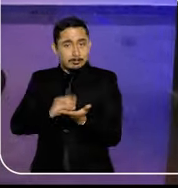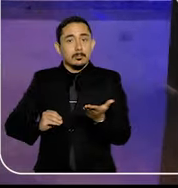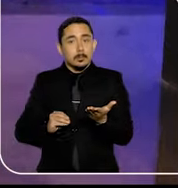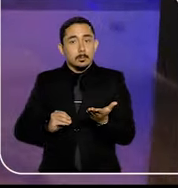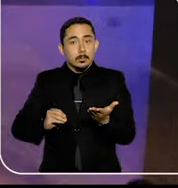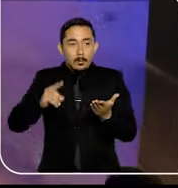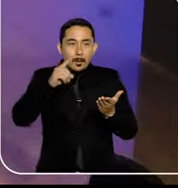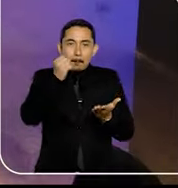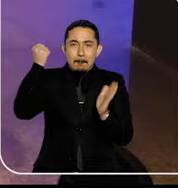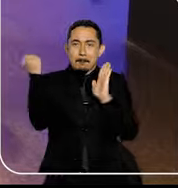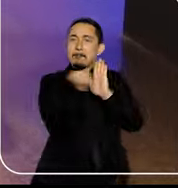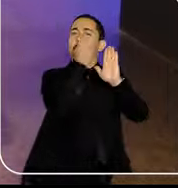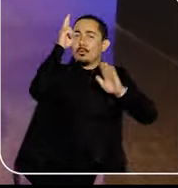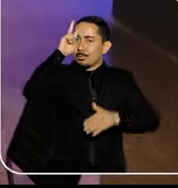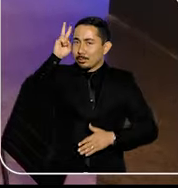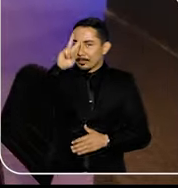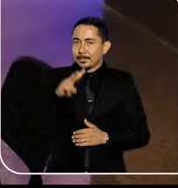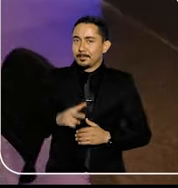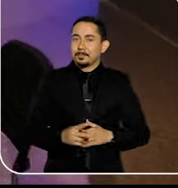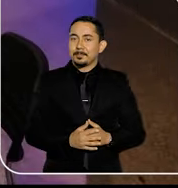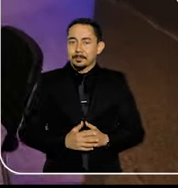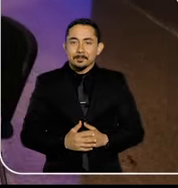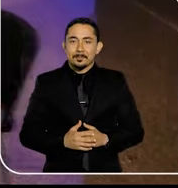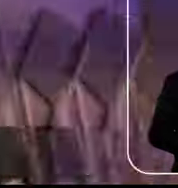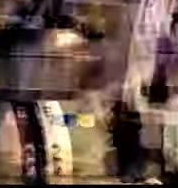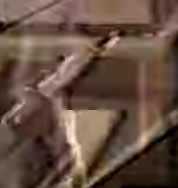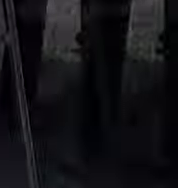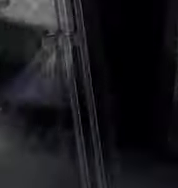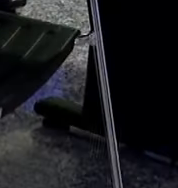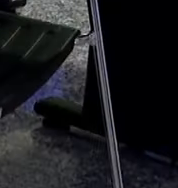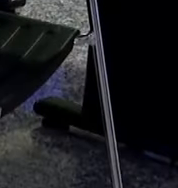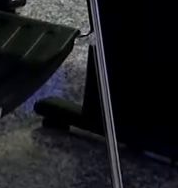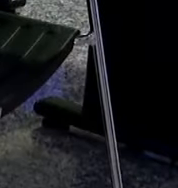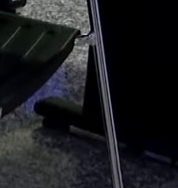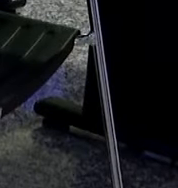processos eletrônicos. Um marco dessa história.